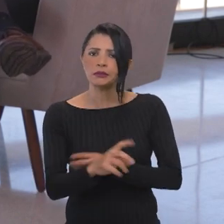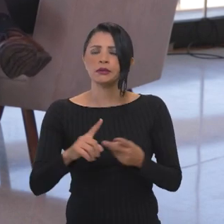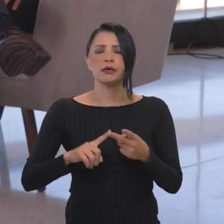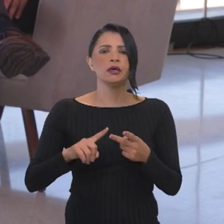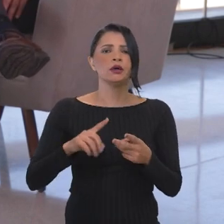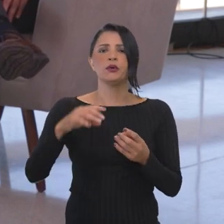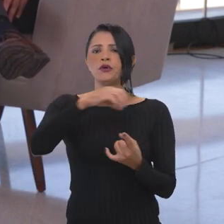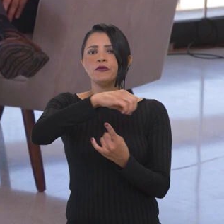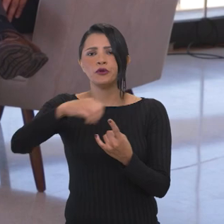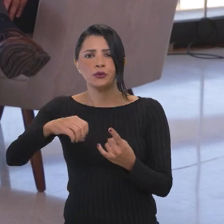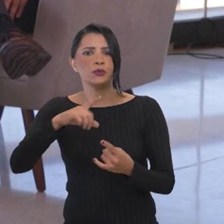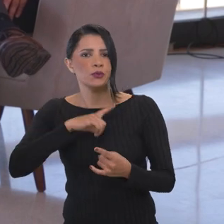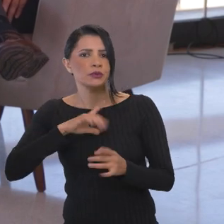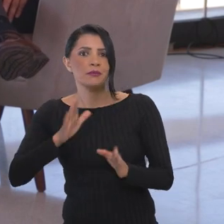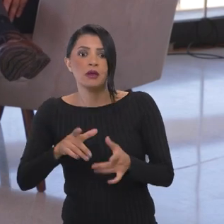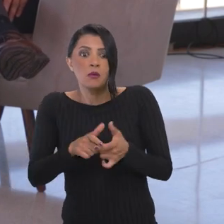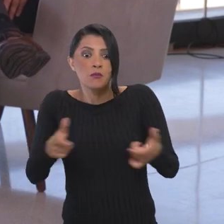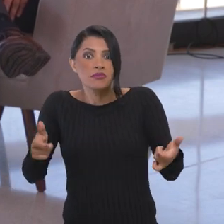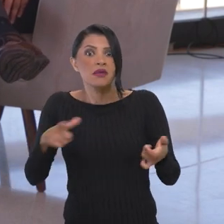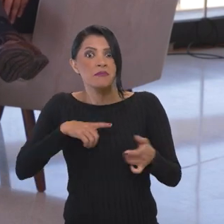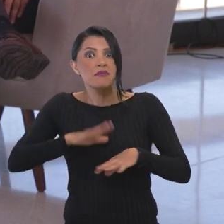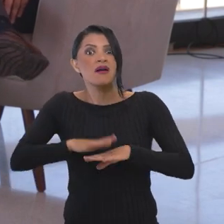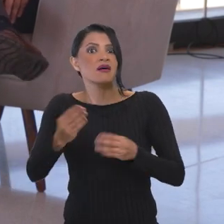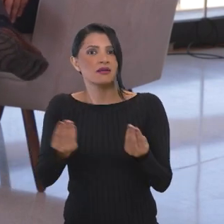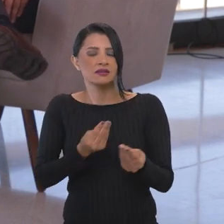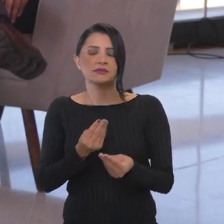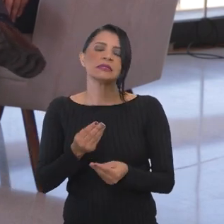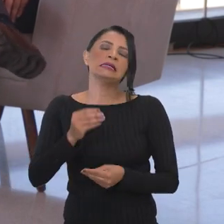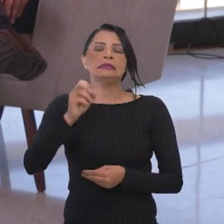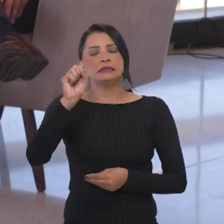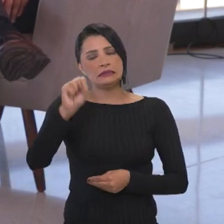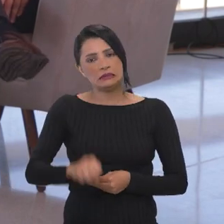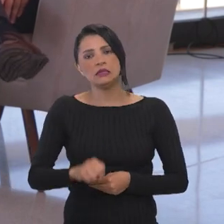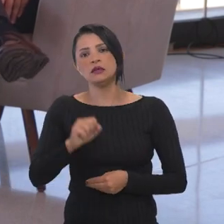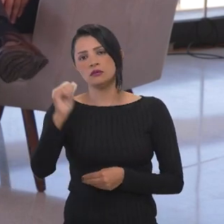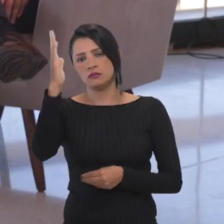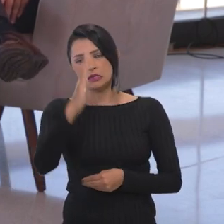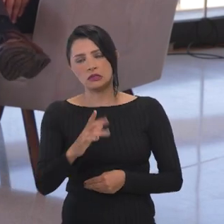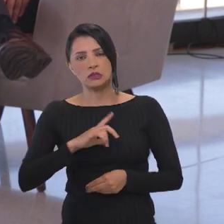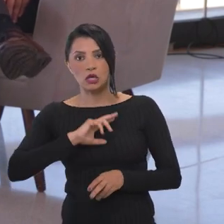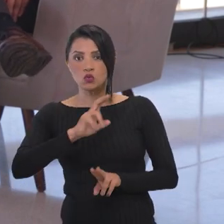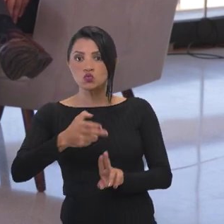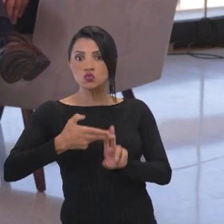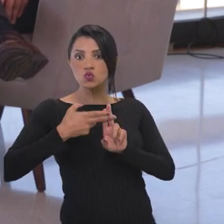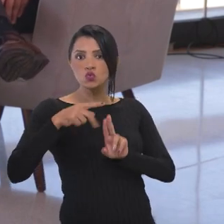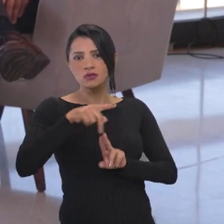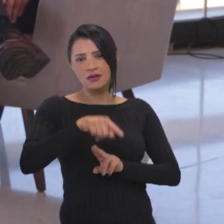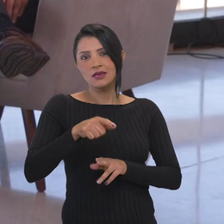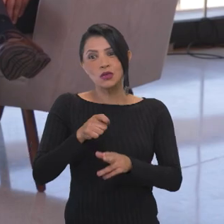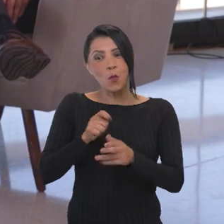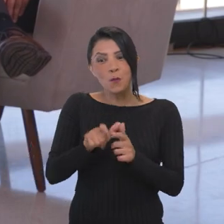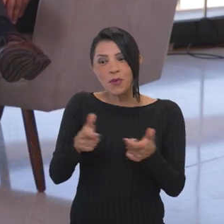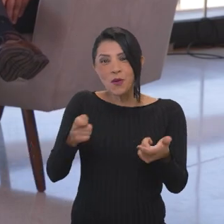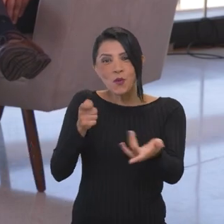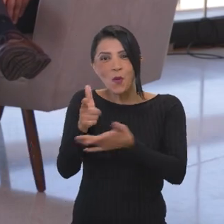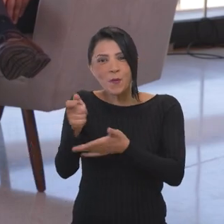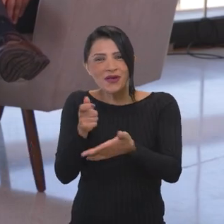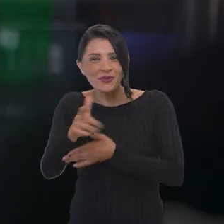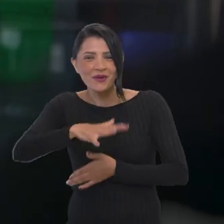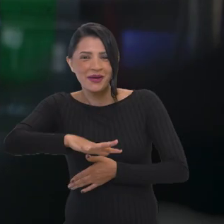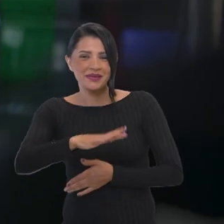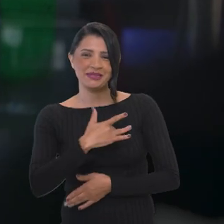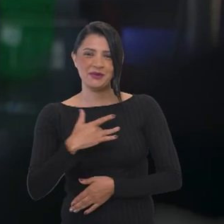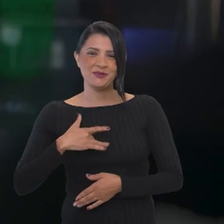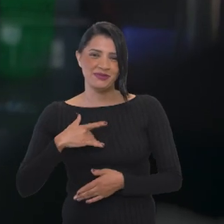mas multiplicar, potencializar isso. E o Brasil tem, o SUS talvez seja o maior comprador da área da saúde no mundo.